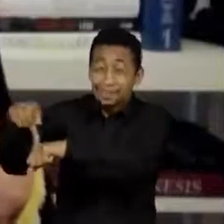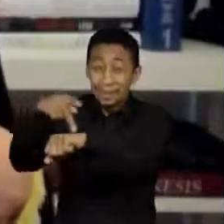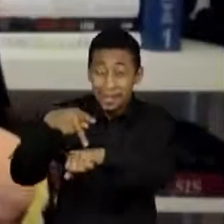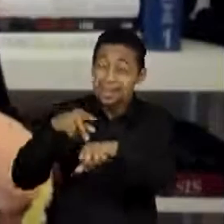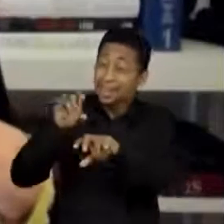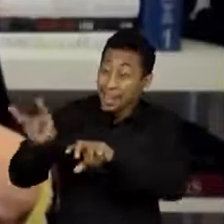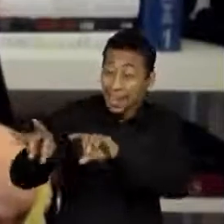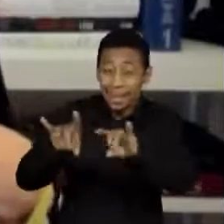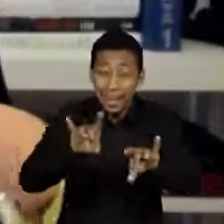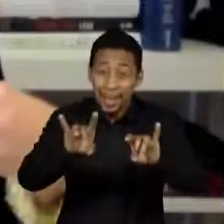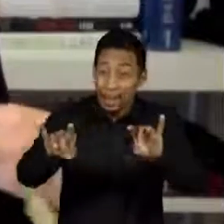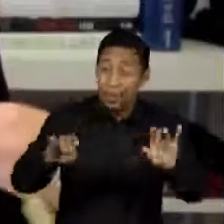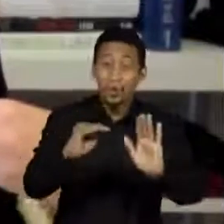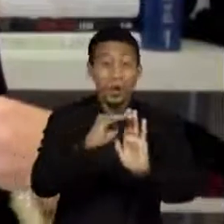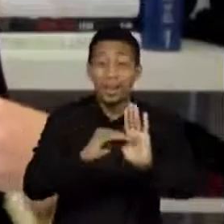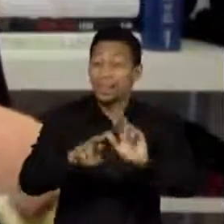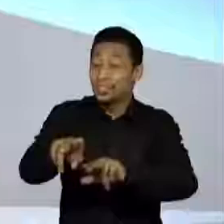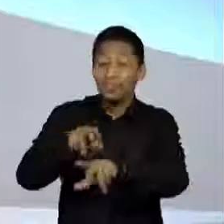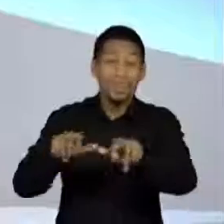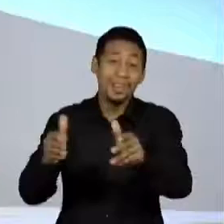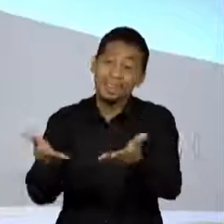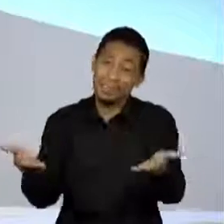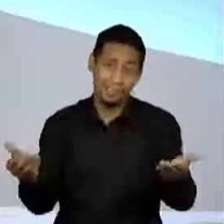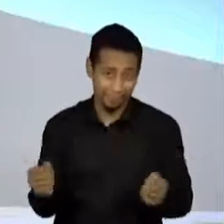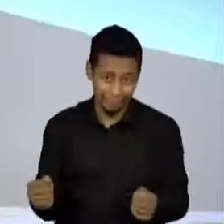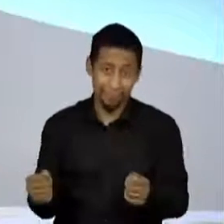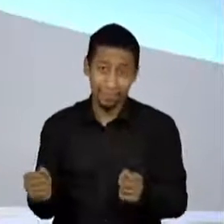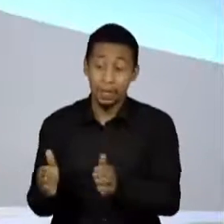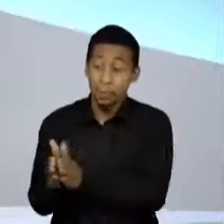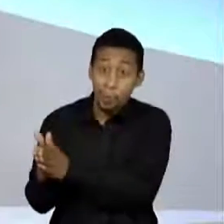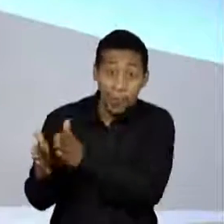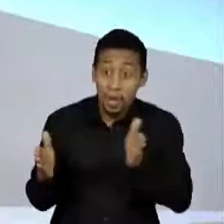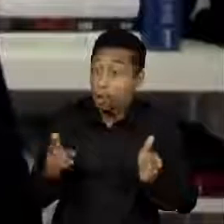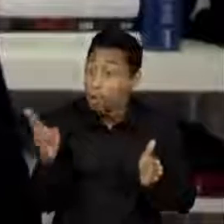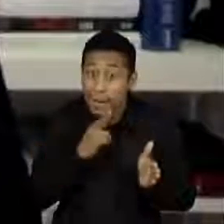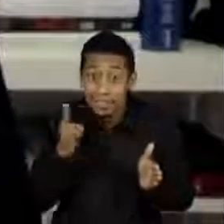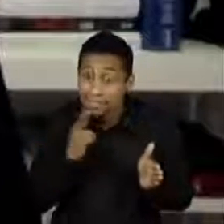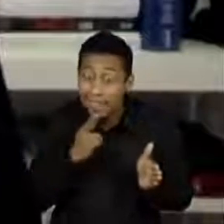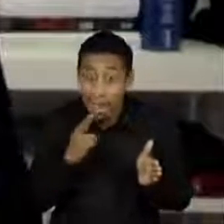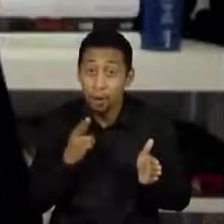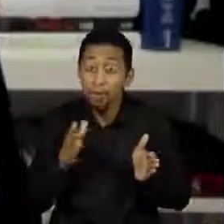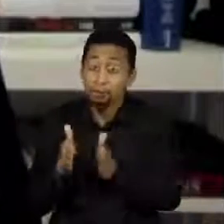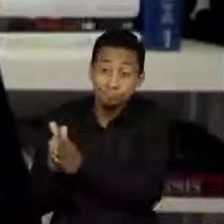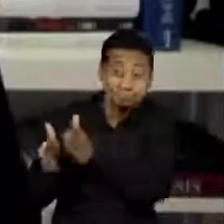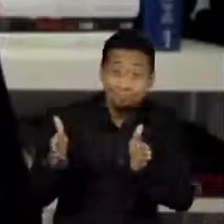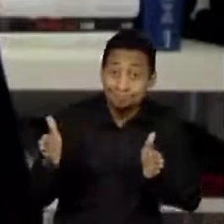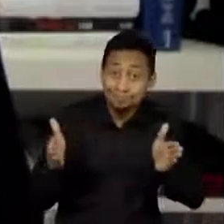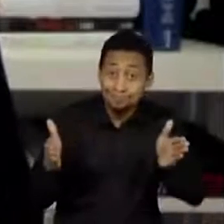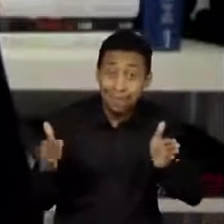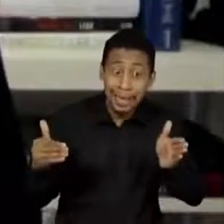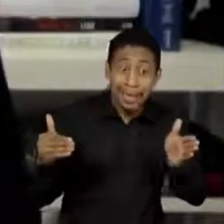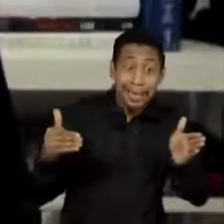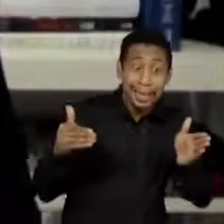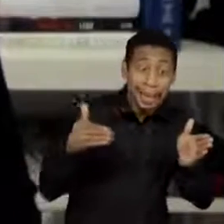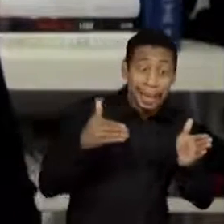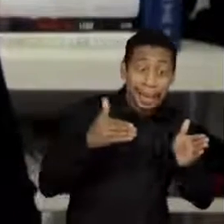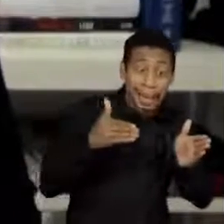uso emergencial, ele expira, ele caduca. E eu acho que isso é um aspecto muito relevante na compra de futuras vacinas também.